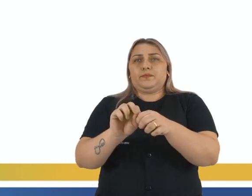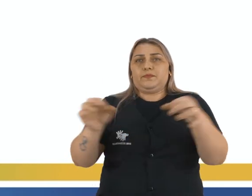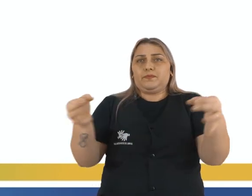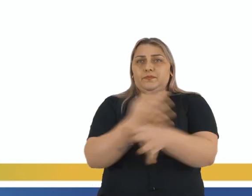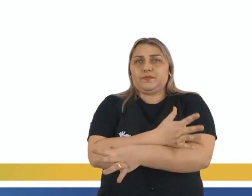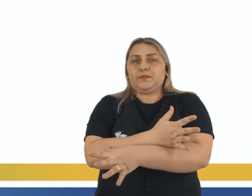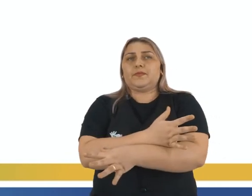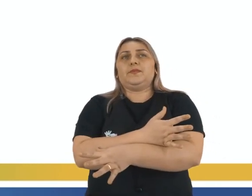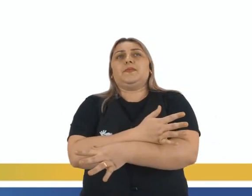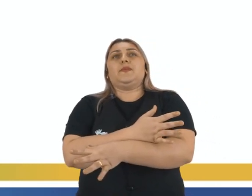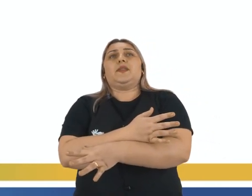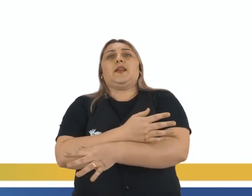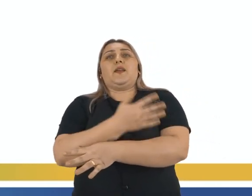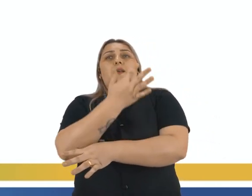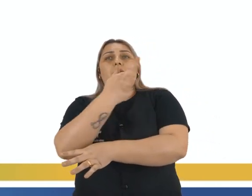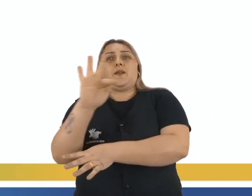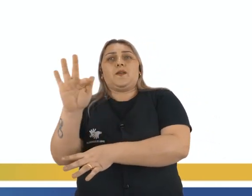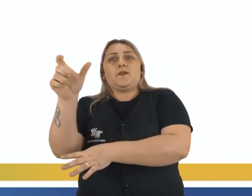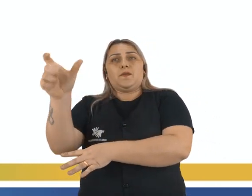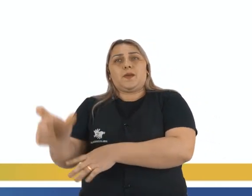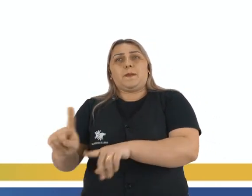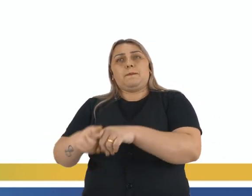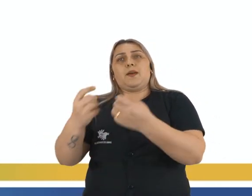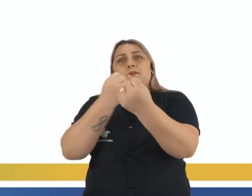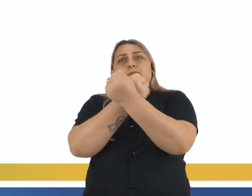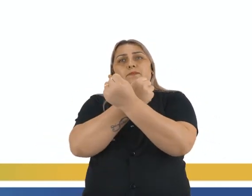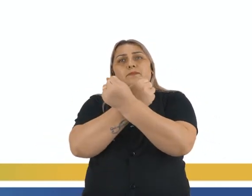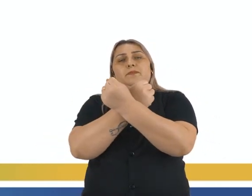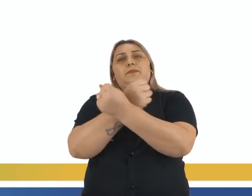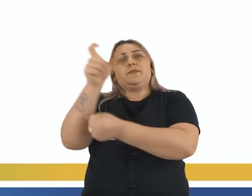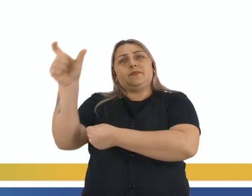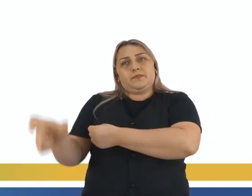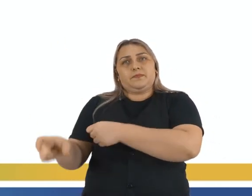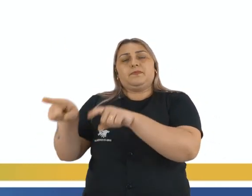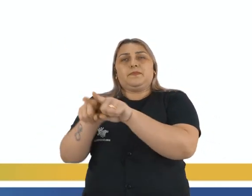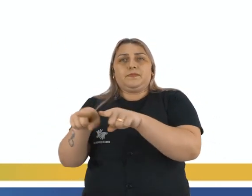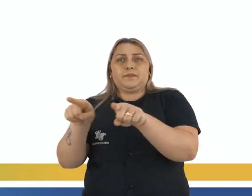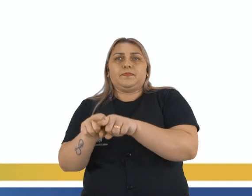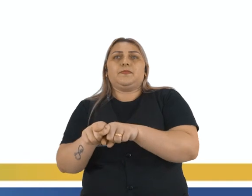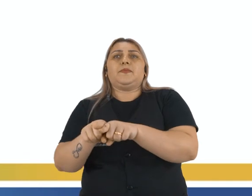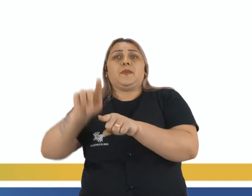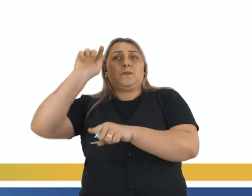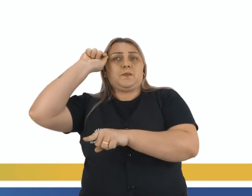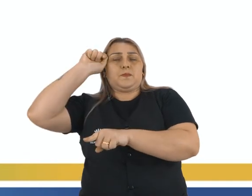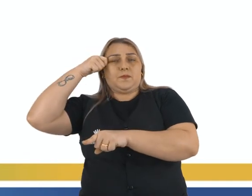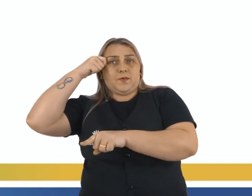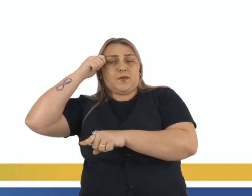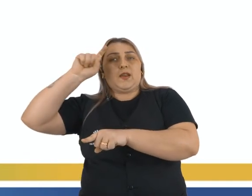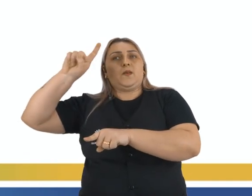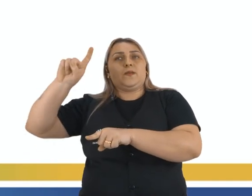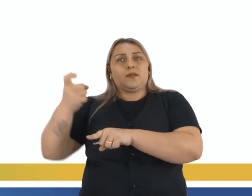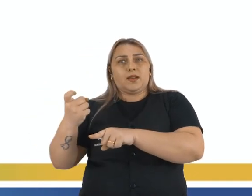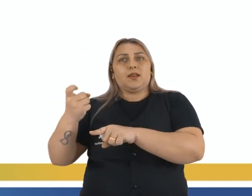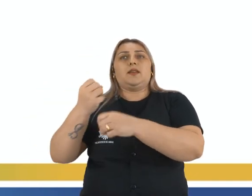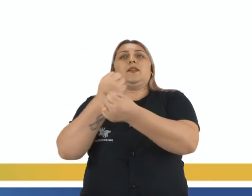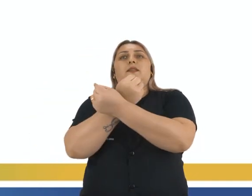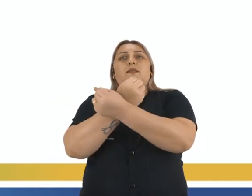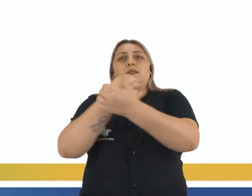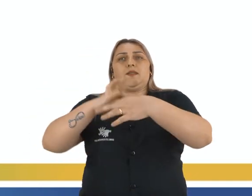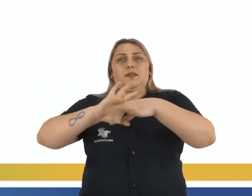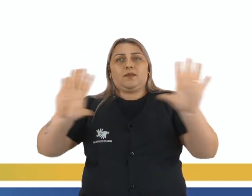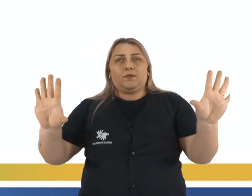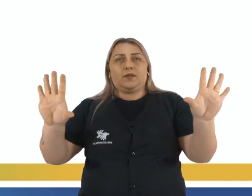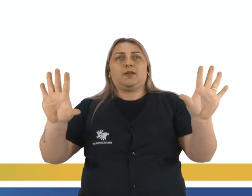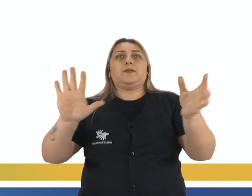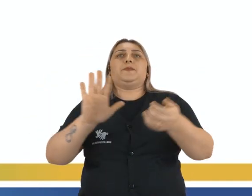por franceses, mas também por escravos, por negros ex-escravos, né, negros libertos e